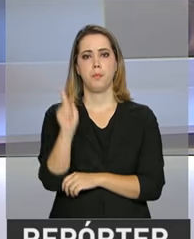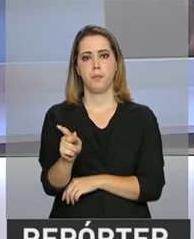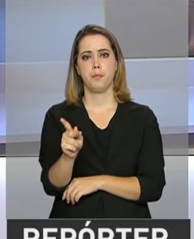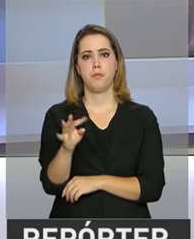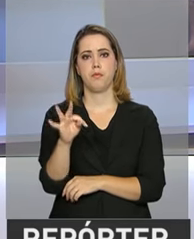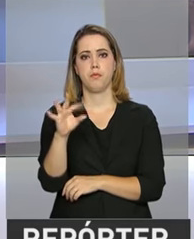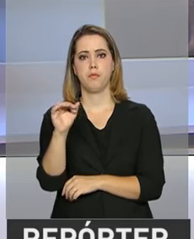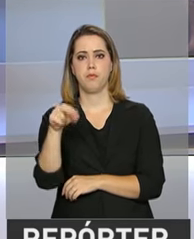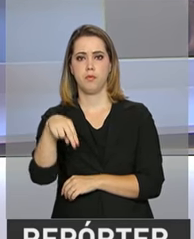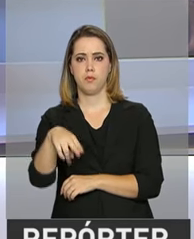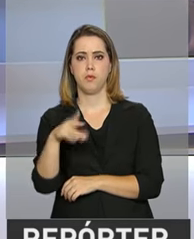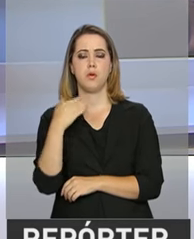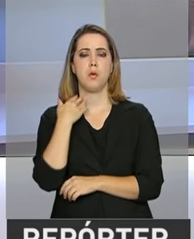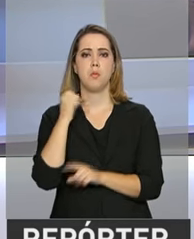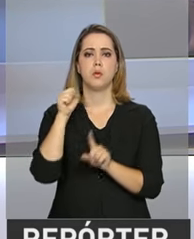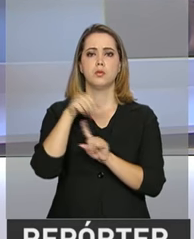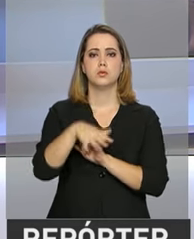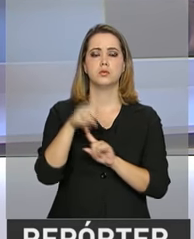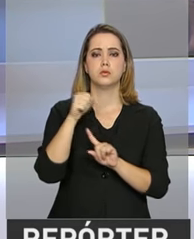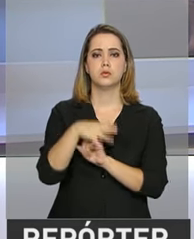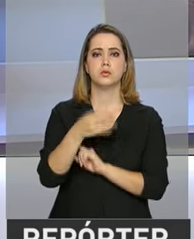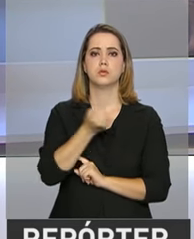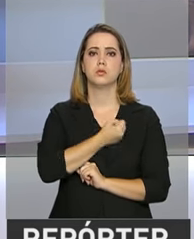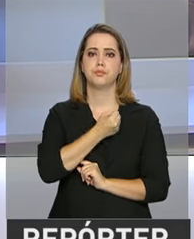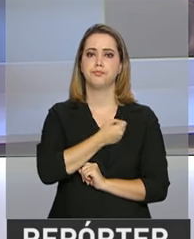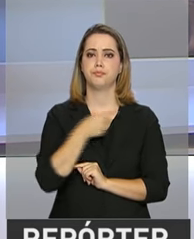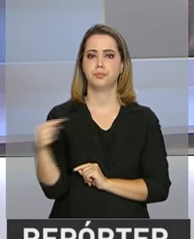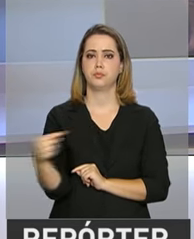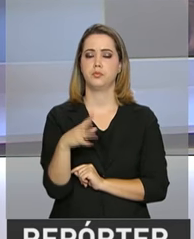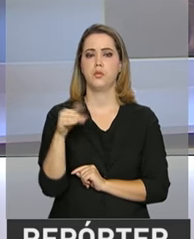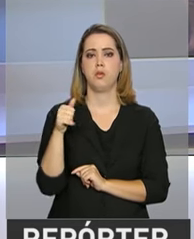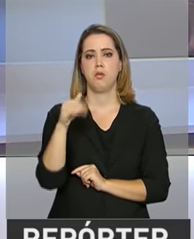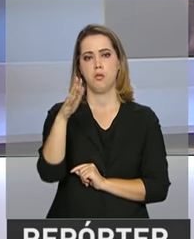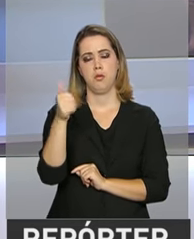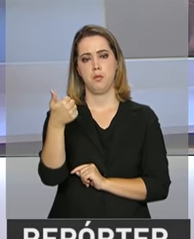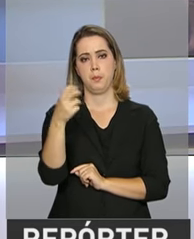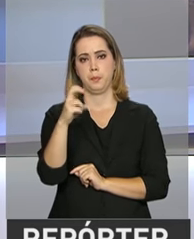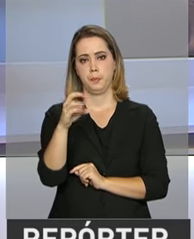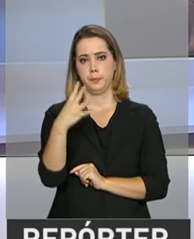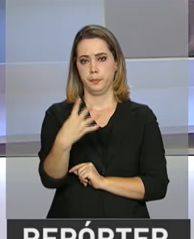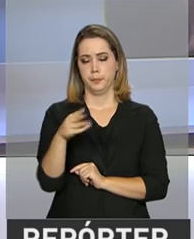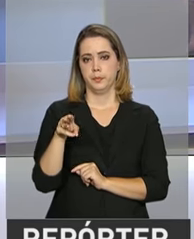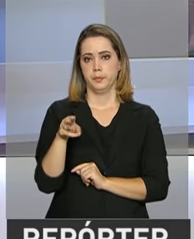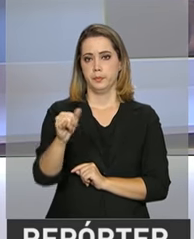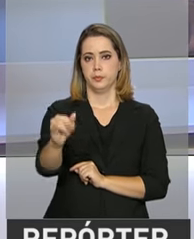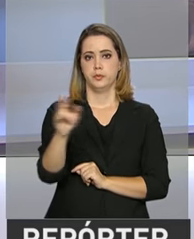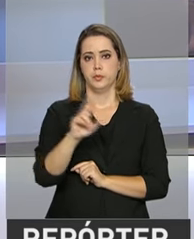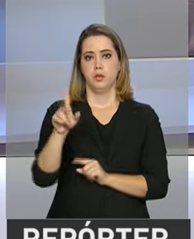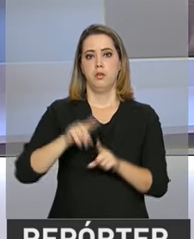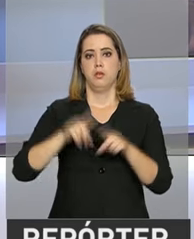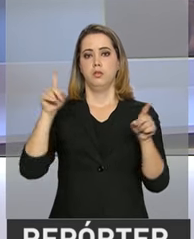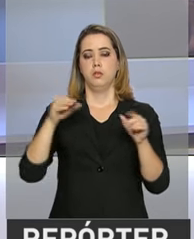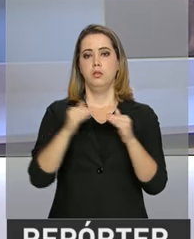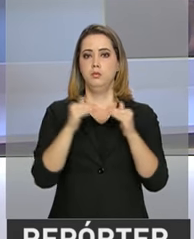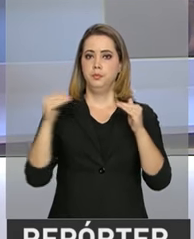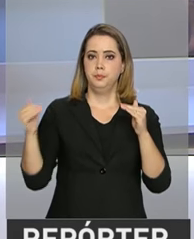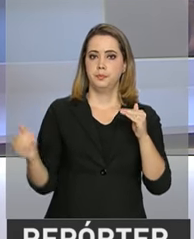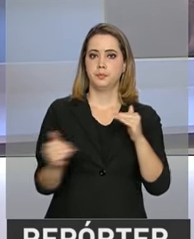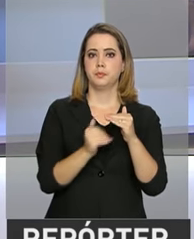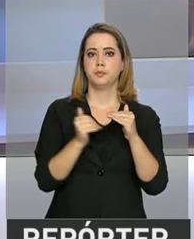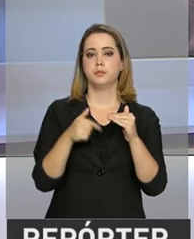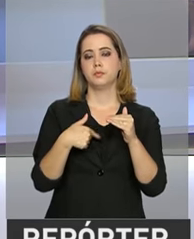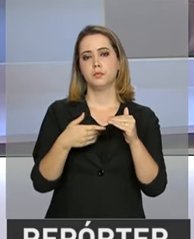Tesouro Nacional e Banco Central. O dado foi negativo em mais de 154 bilhões de reais, mas abaixo da meta